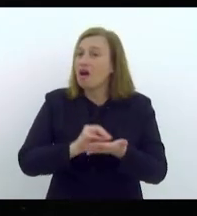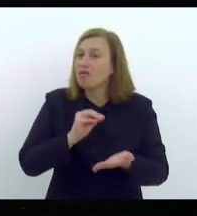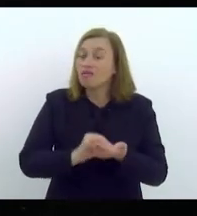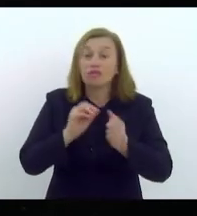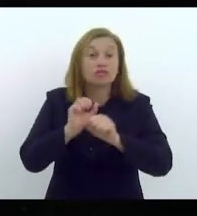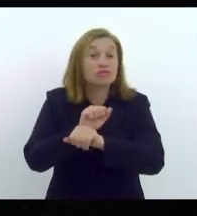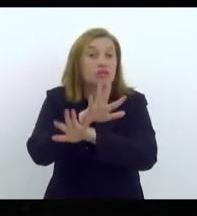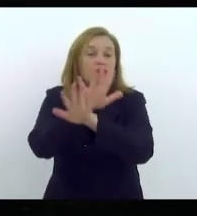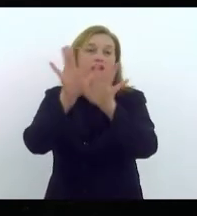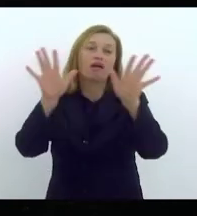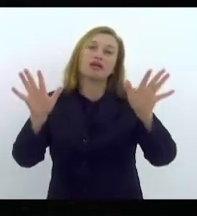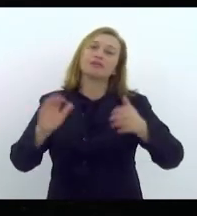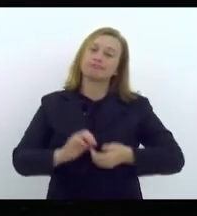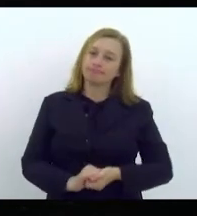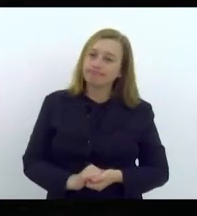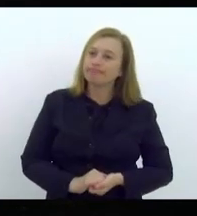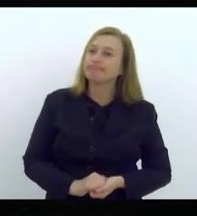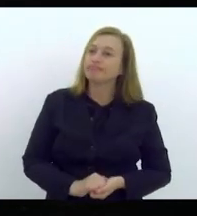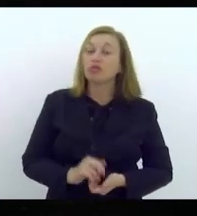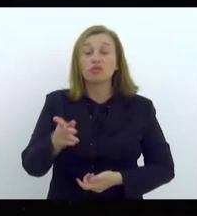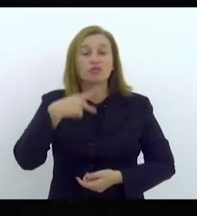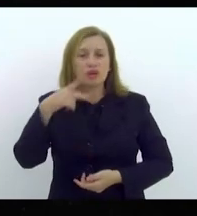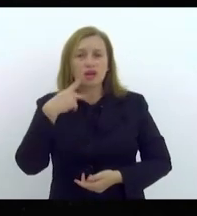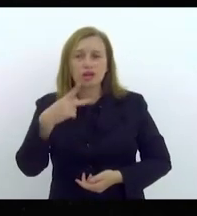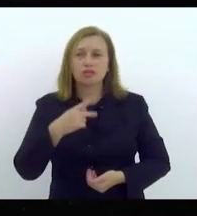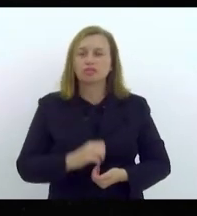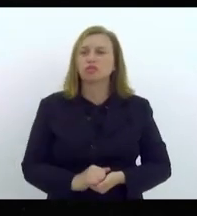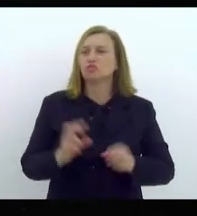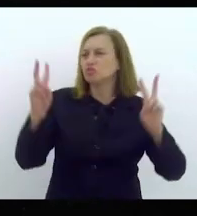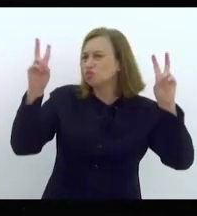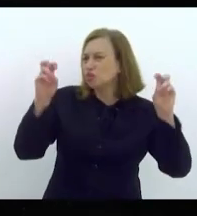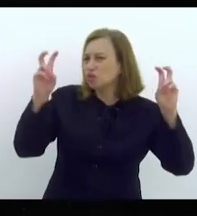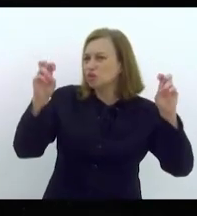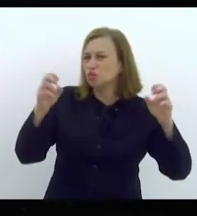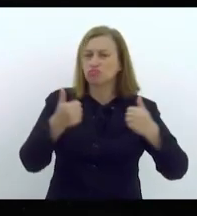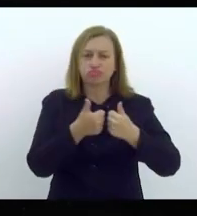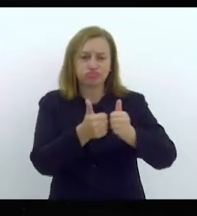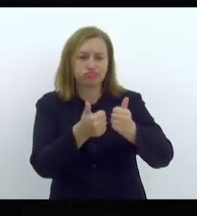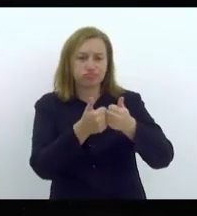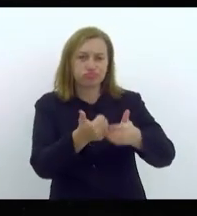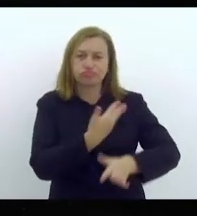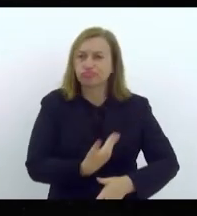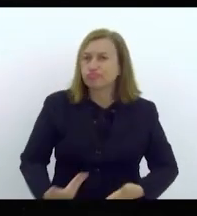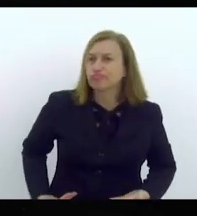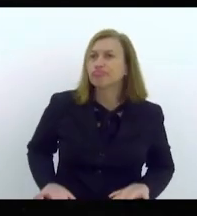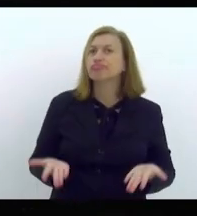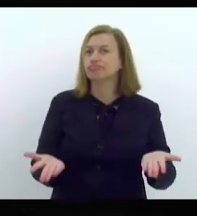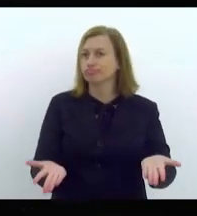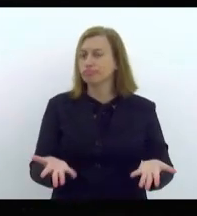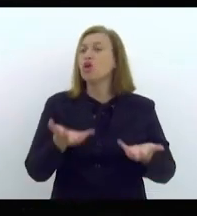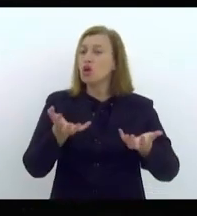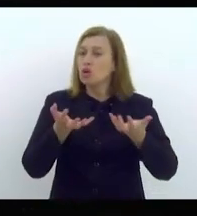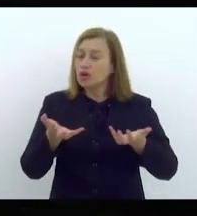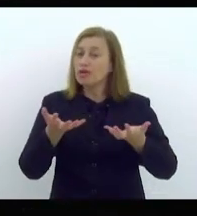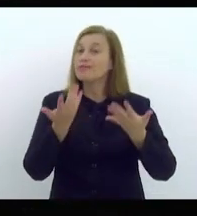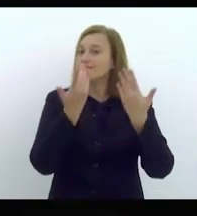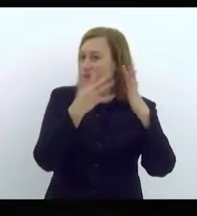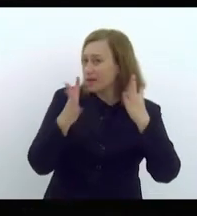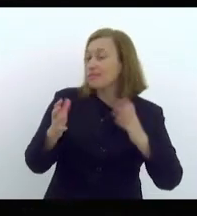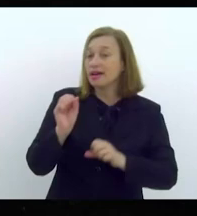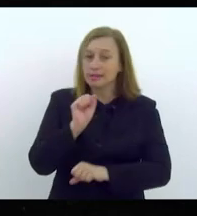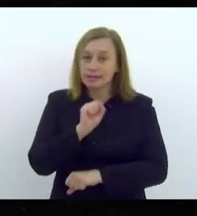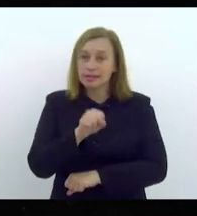transparência quando a gente fala da questão do transporte público. E eu queria muito celebrar